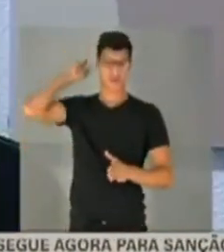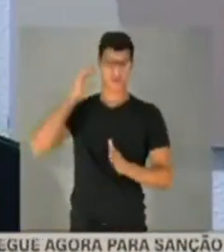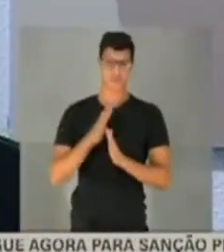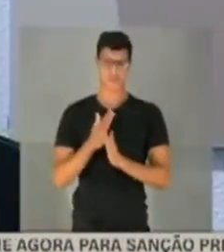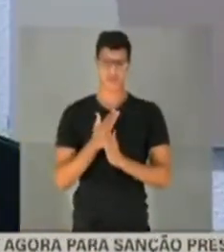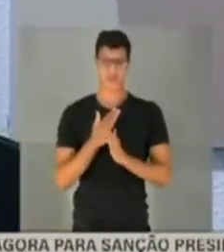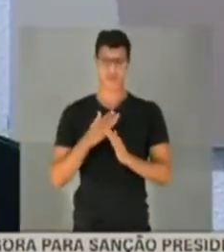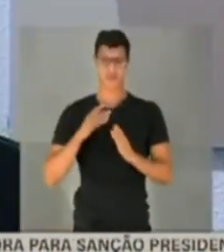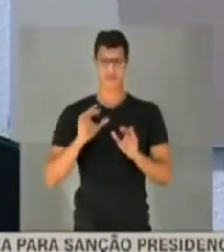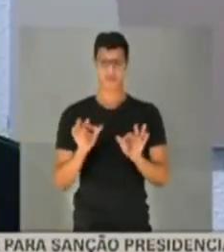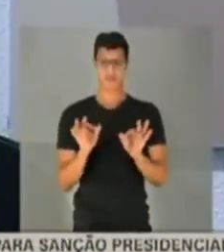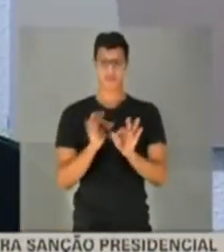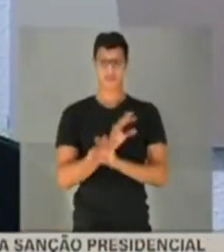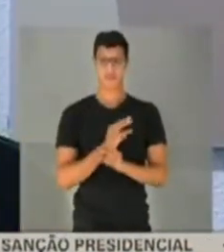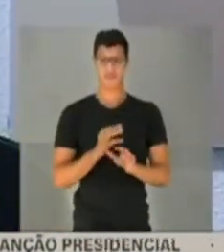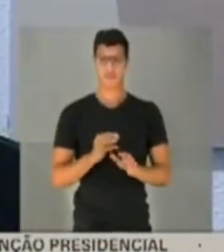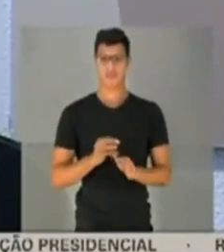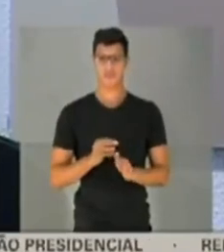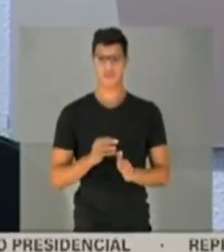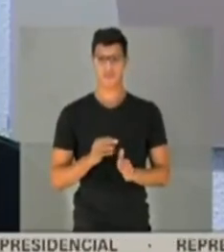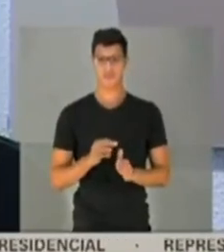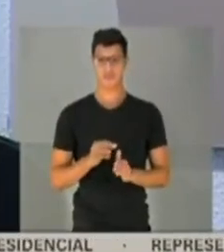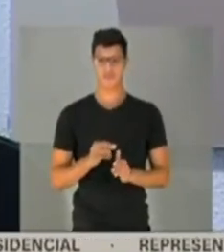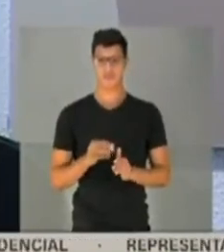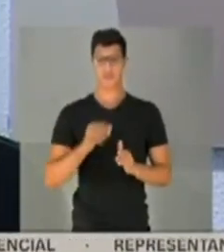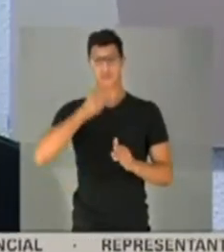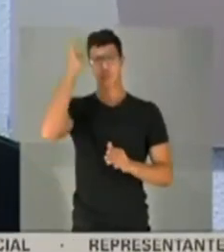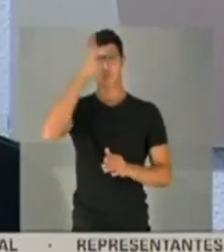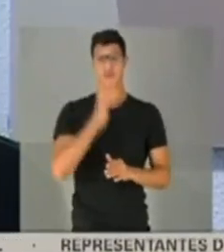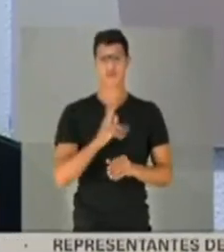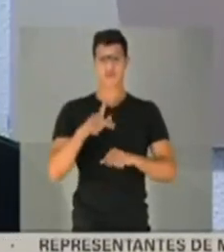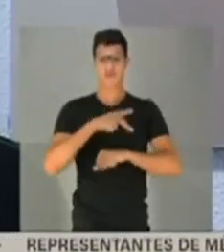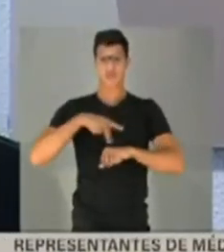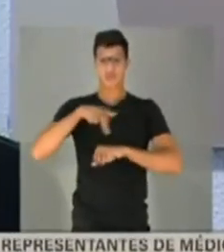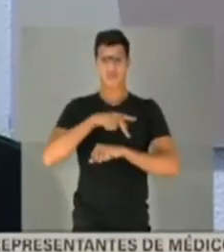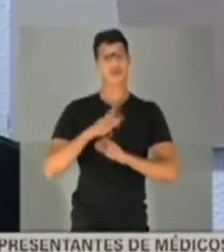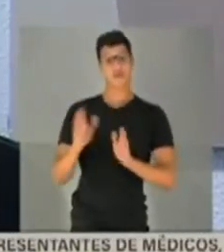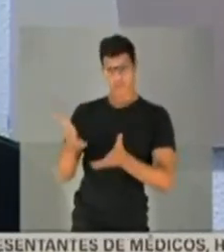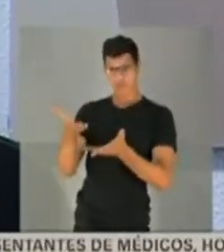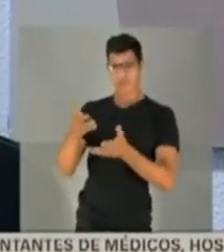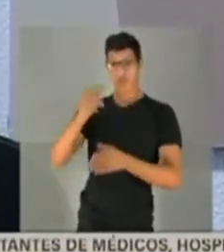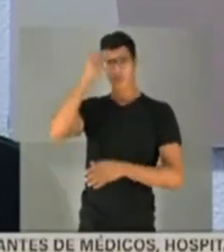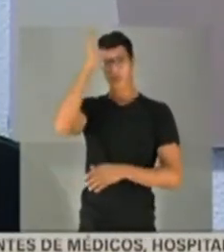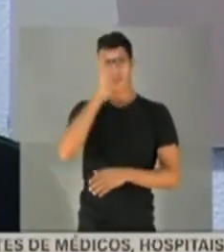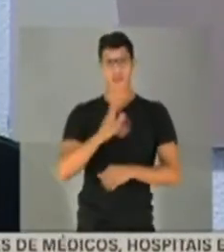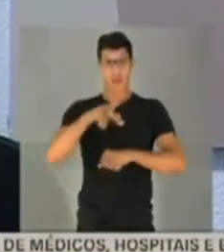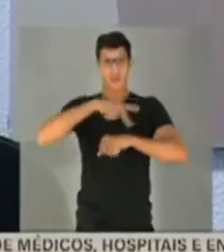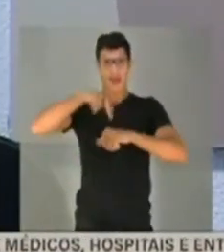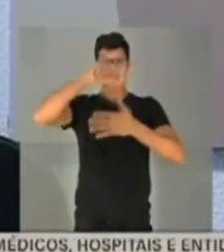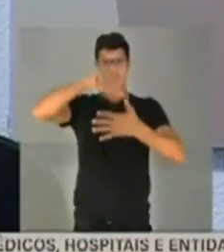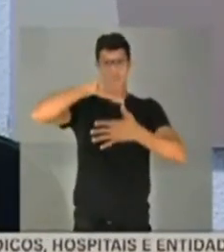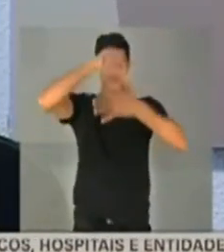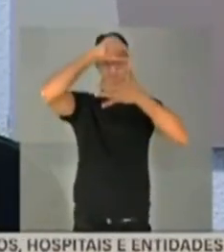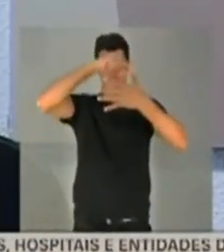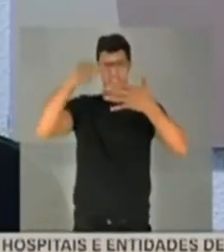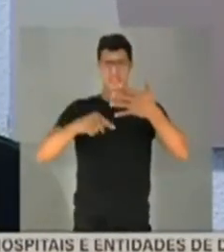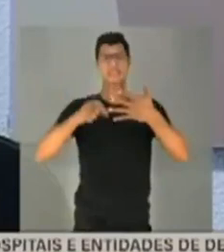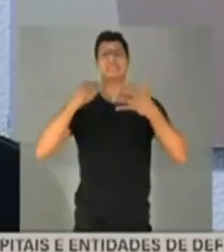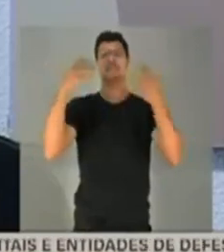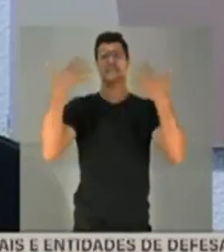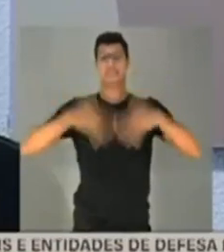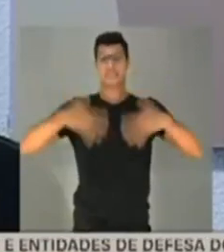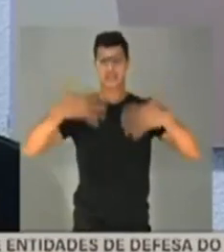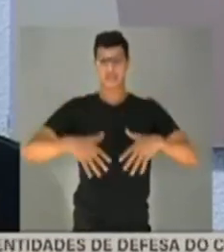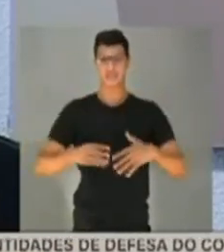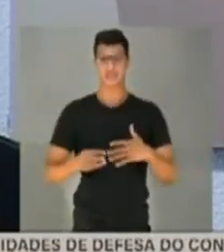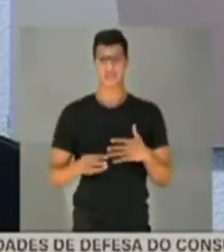Só para completar, então, o Brasil é um país continental. não falo bobagem, senador. Eu